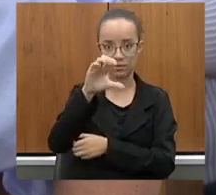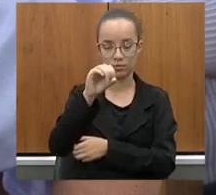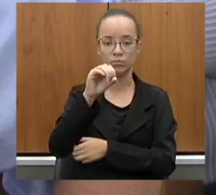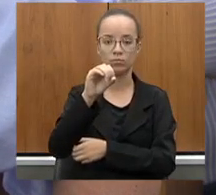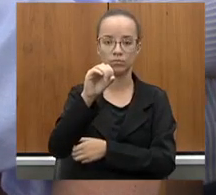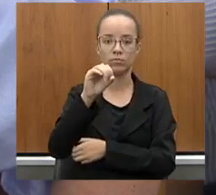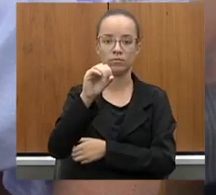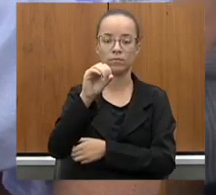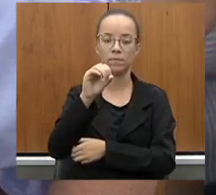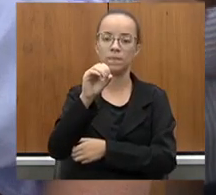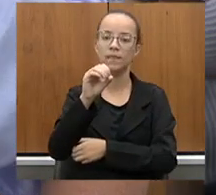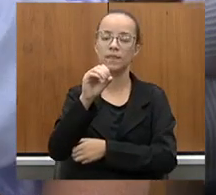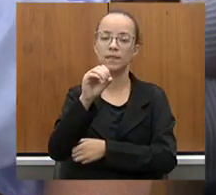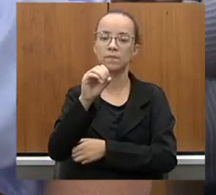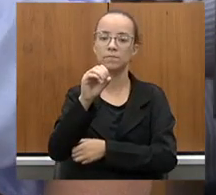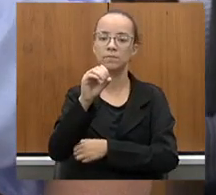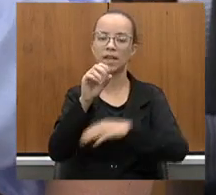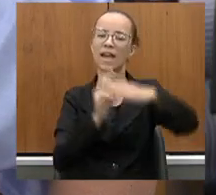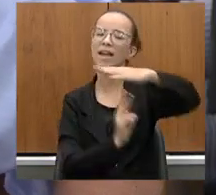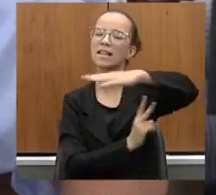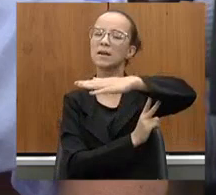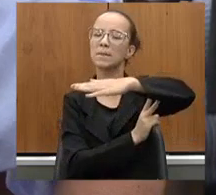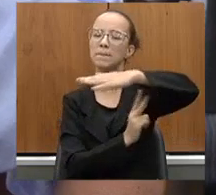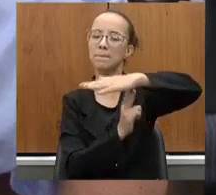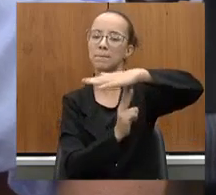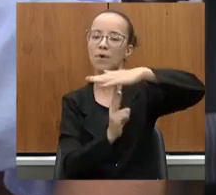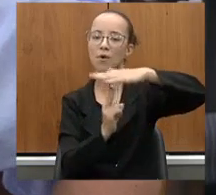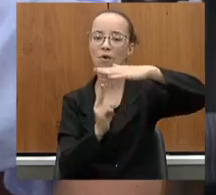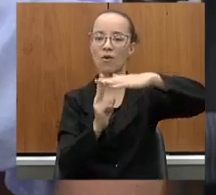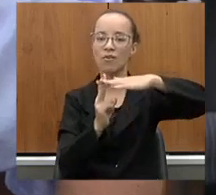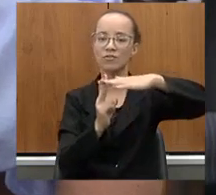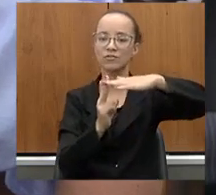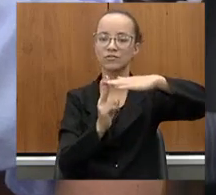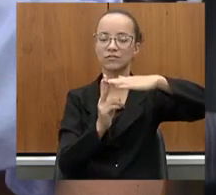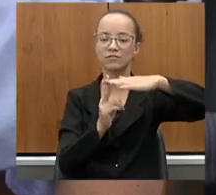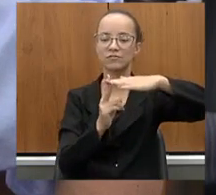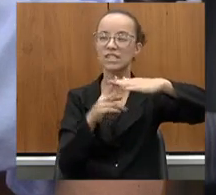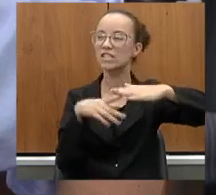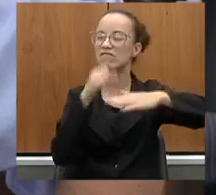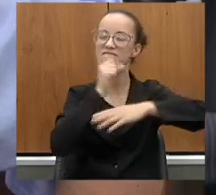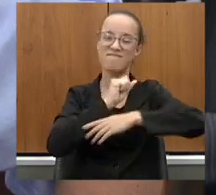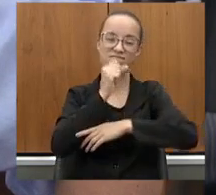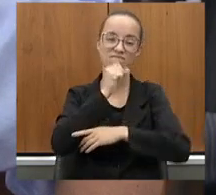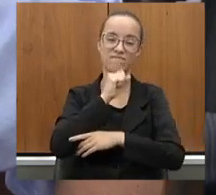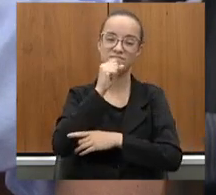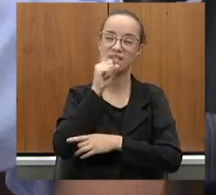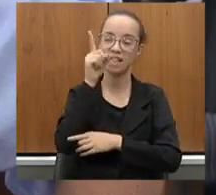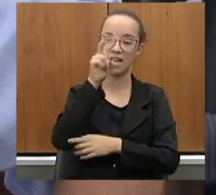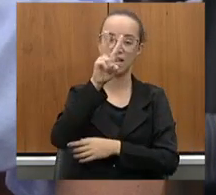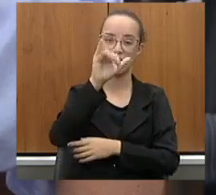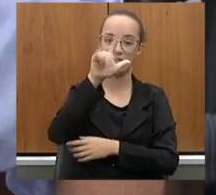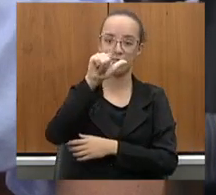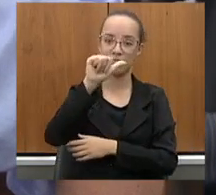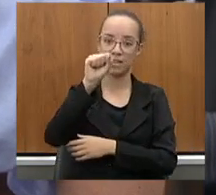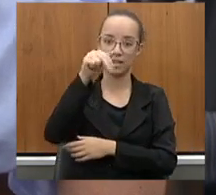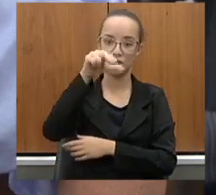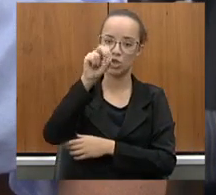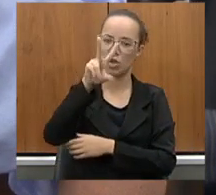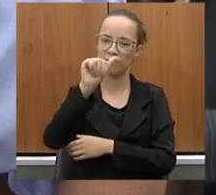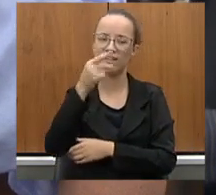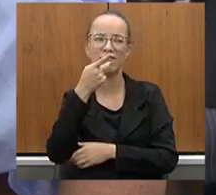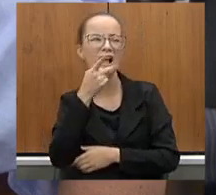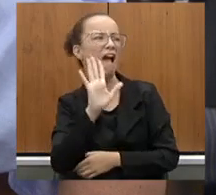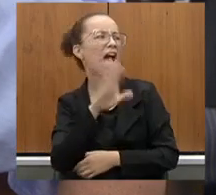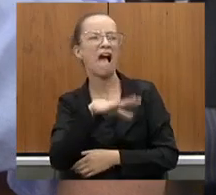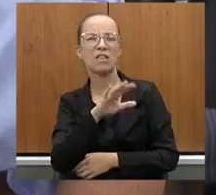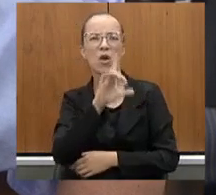aquela ponte que já virou folclore lá em Minas Novas, também diziam que era do DENIT, que era